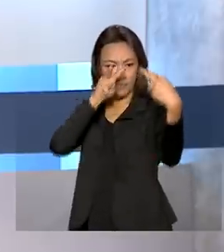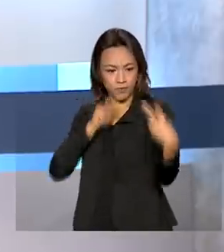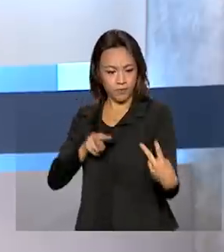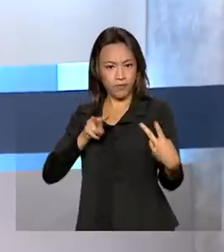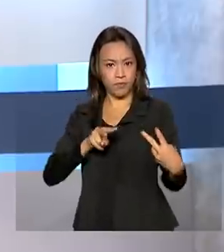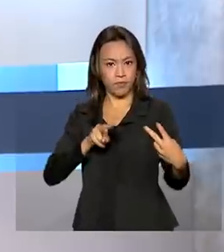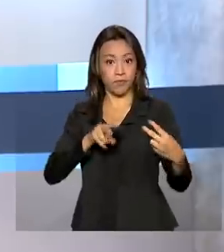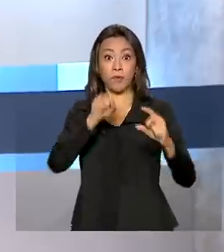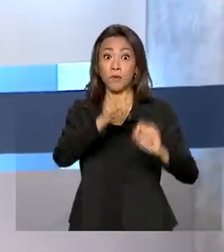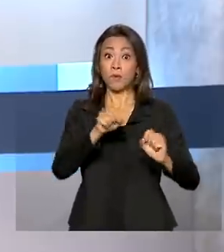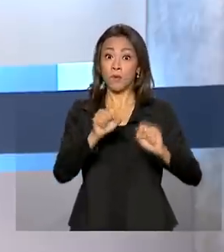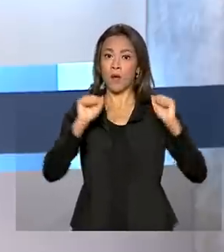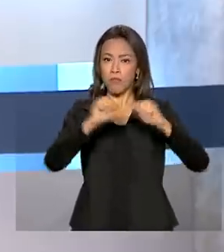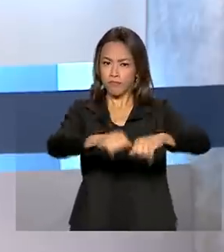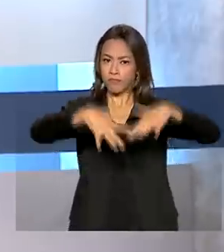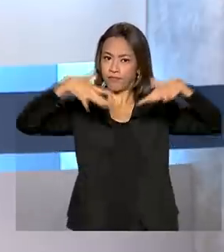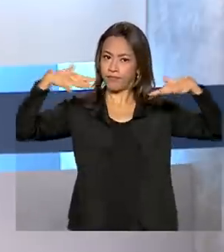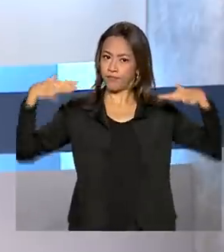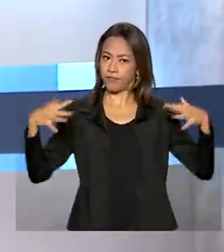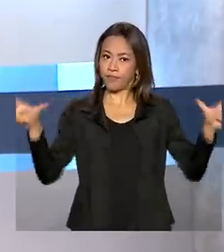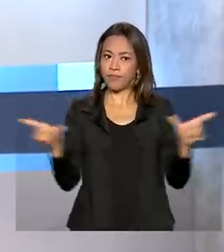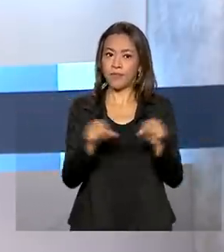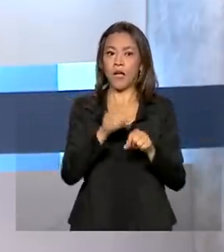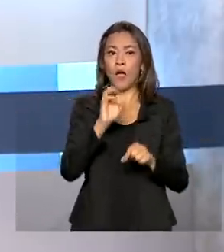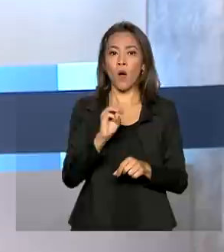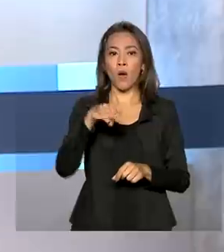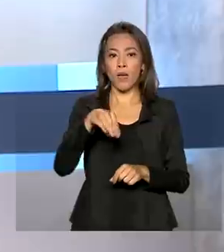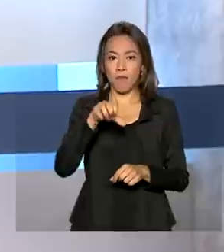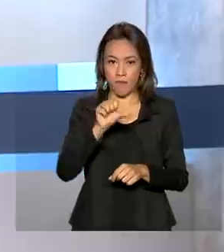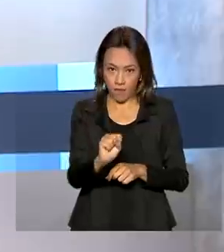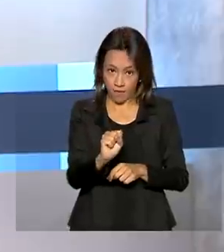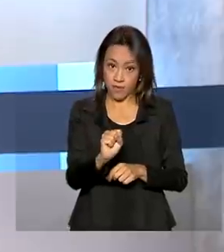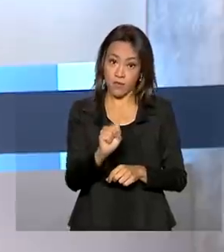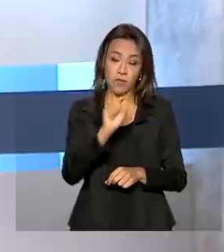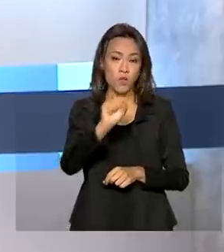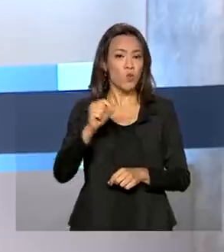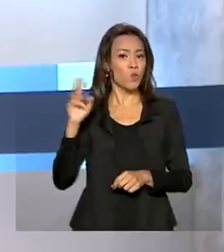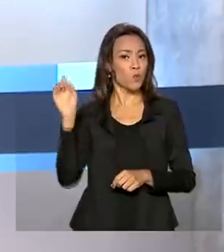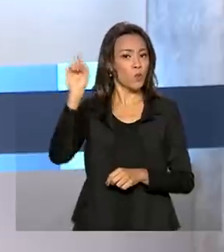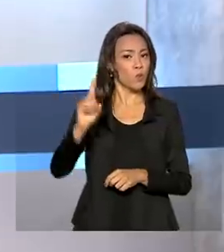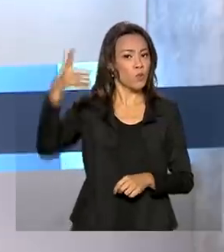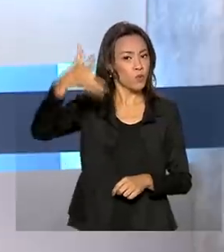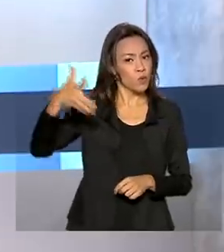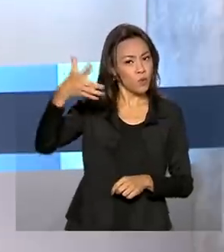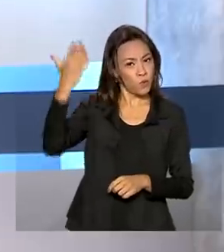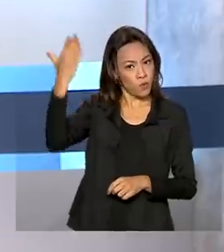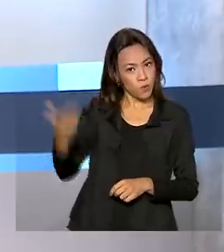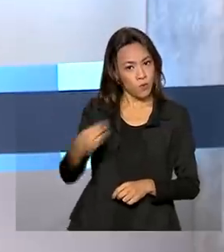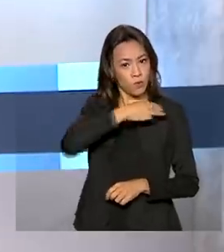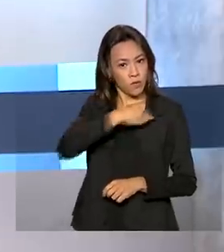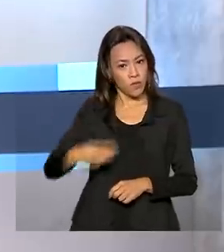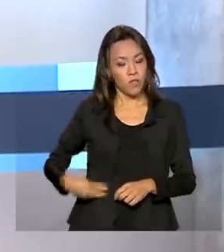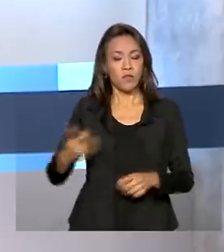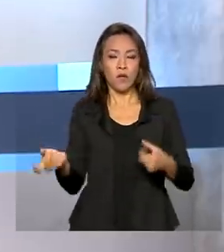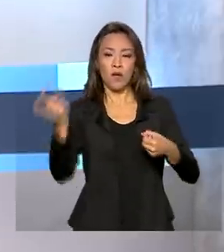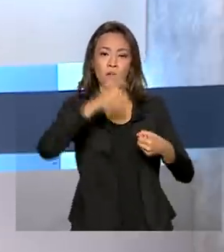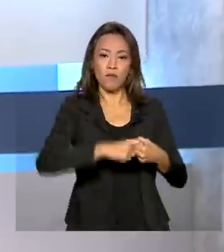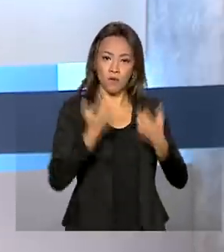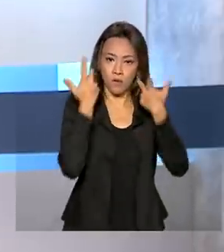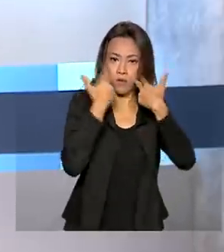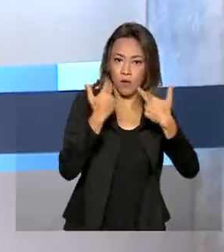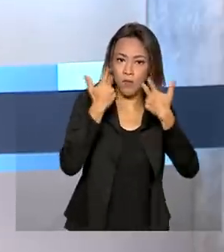da Assembleia Mundial da OMS, a Organização das Nações Unidas. No discurso, Marcelo Queiroga defendeu que a volta à